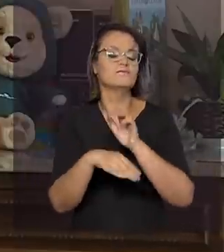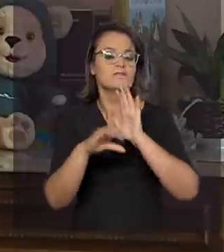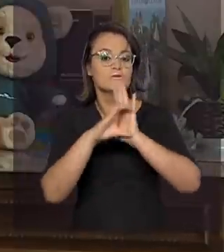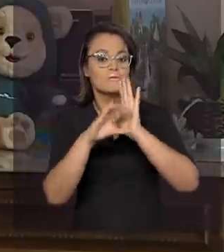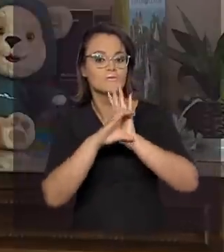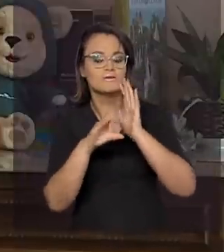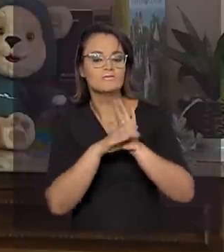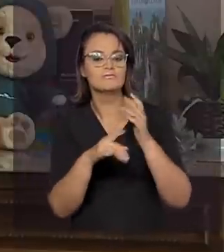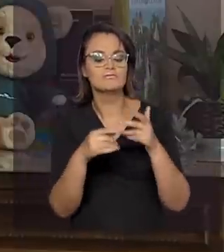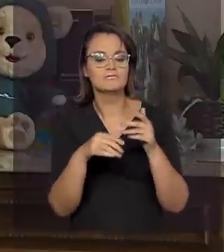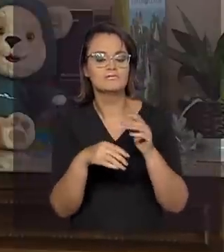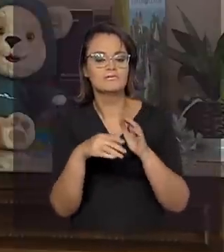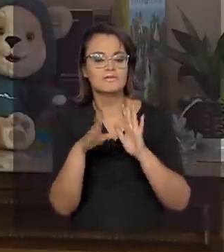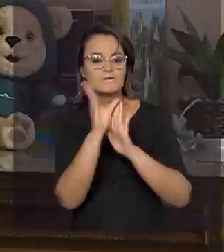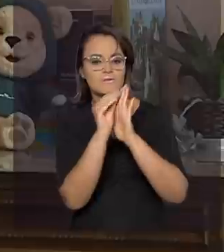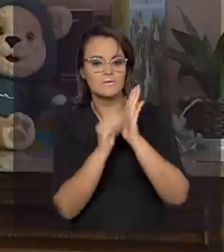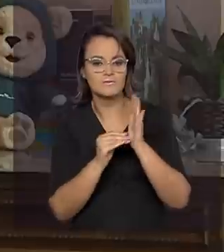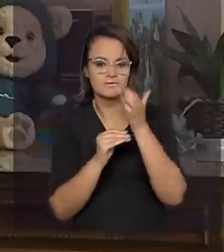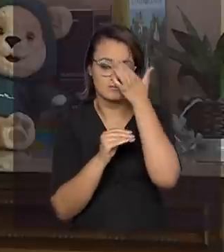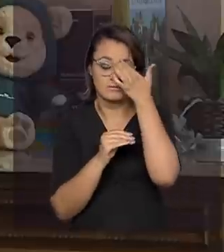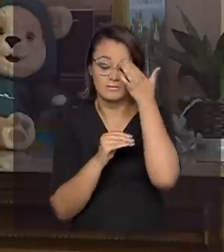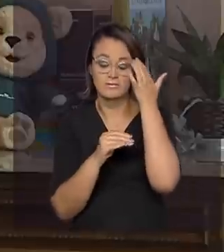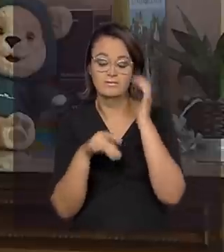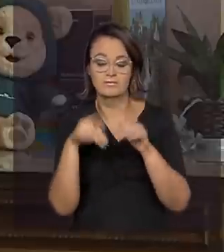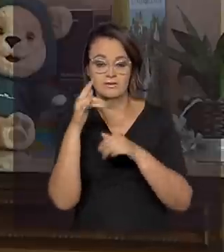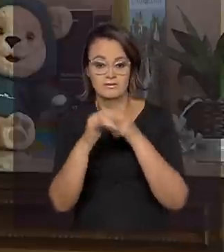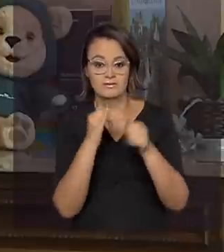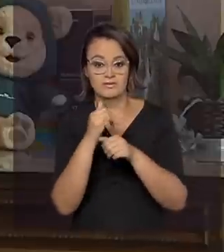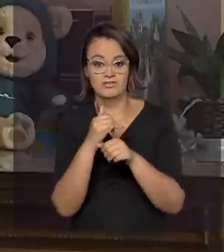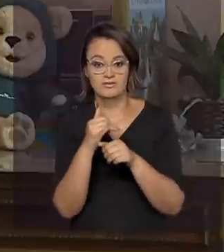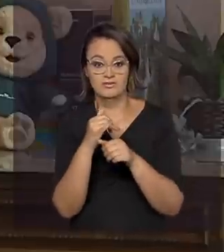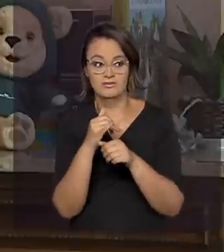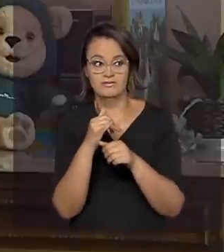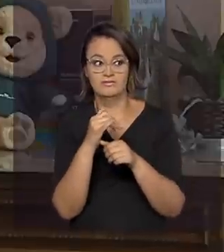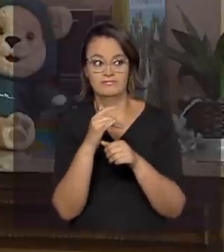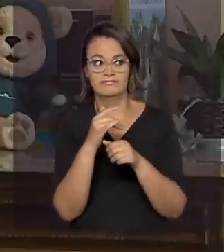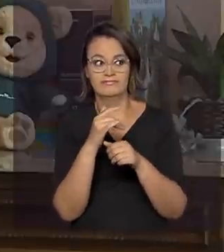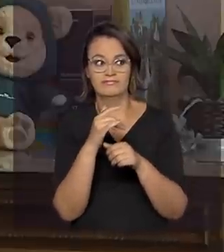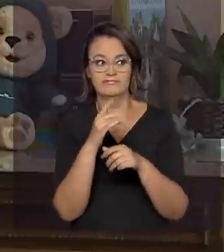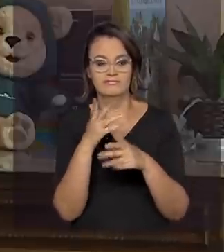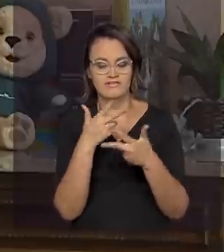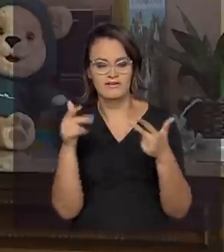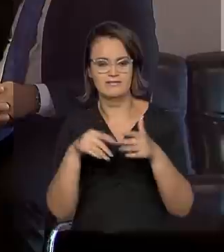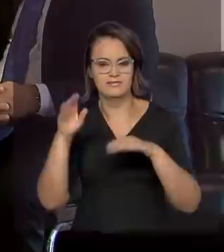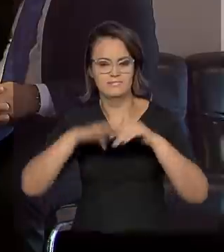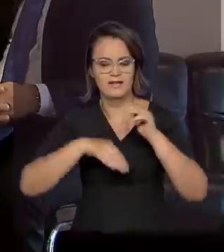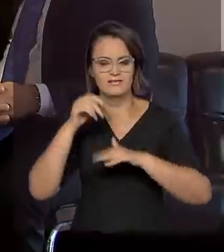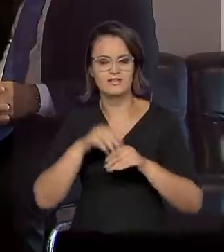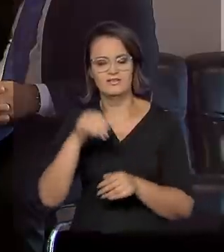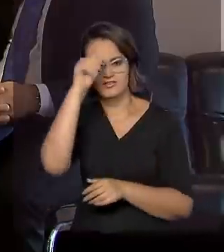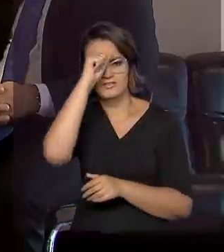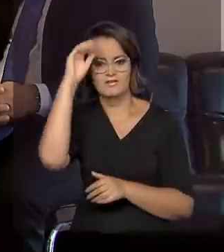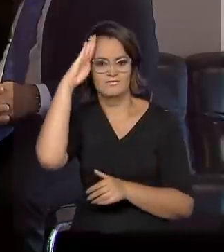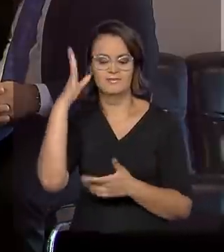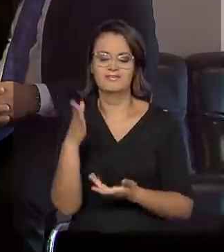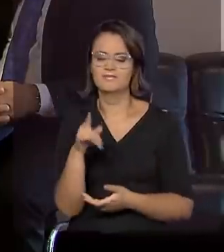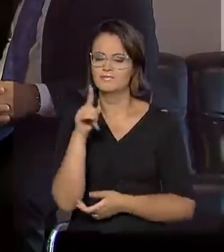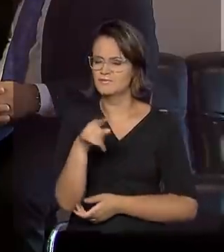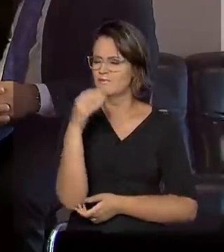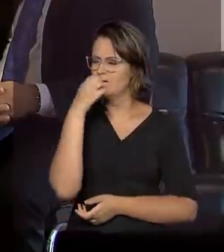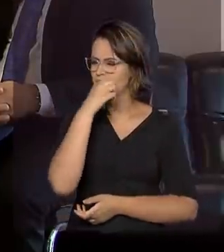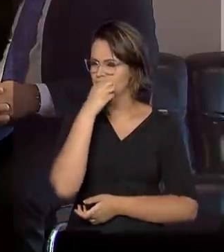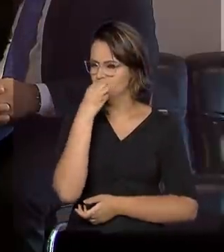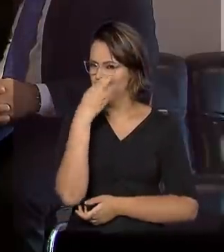dessa versão online de formação em práticas de alfabetização. Então, é um verdadeiro sucesso que